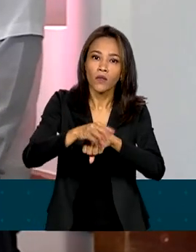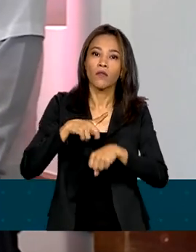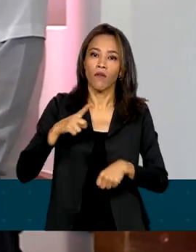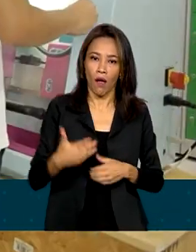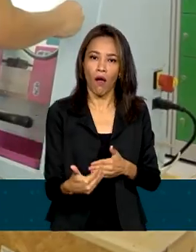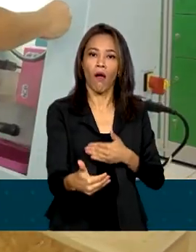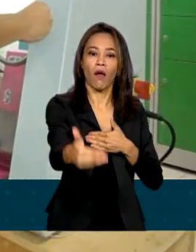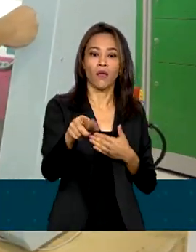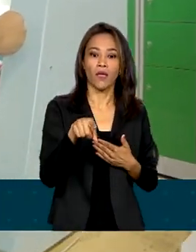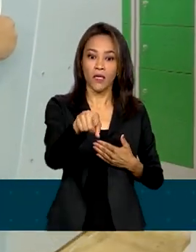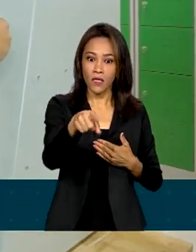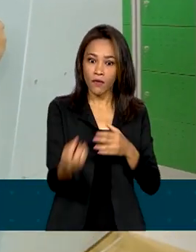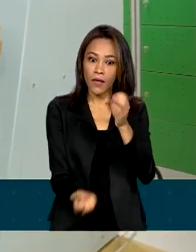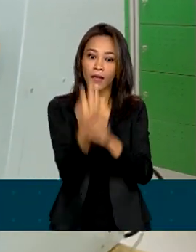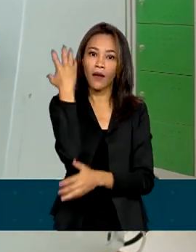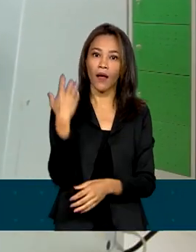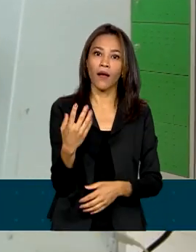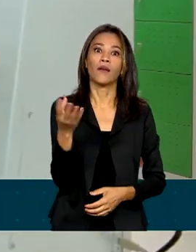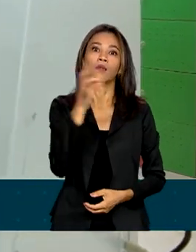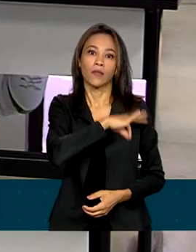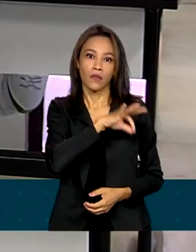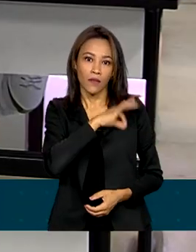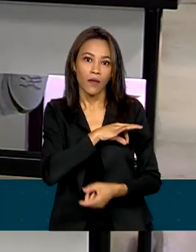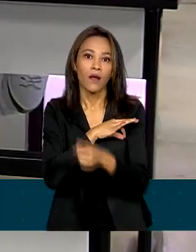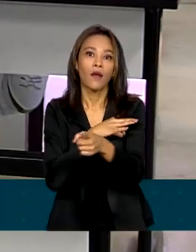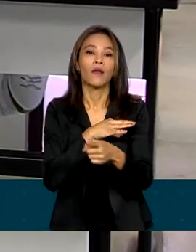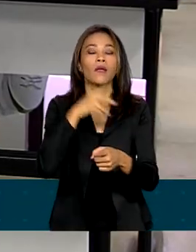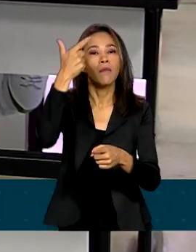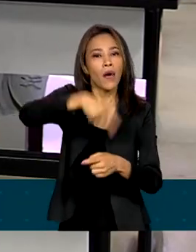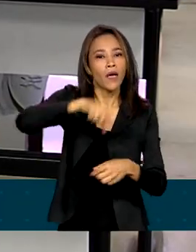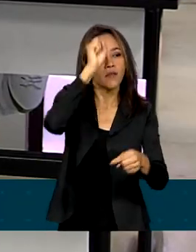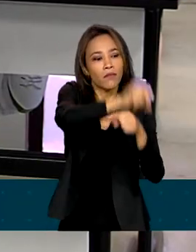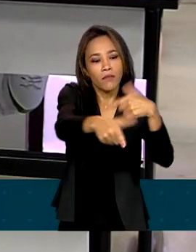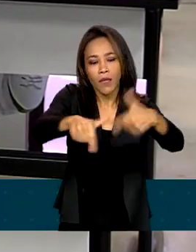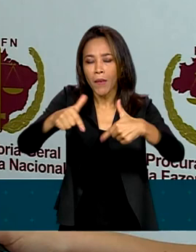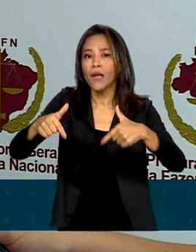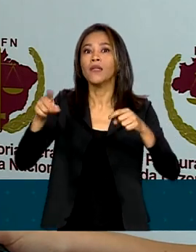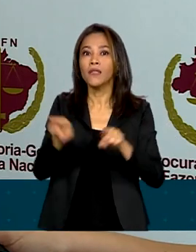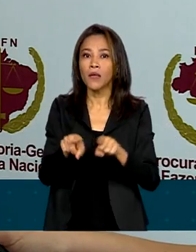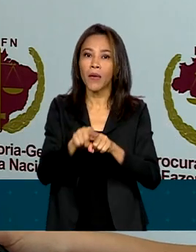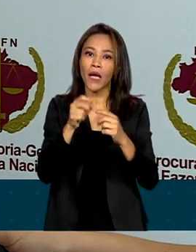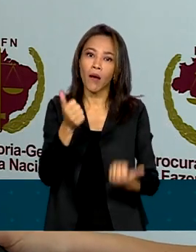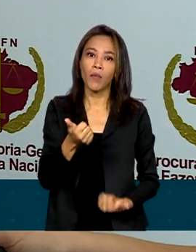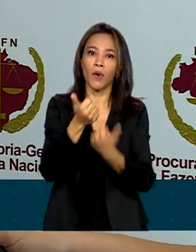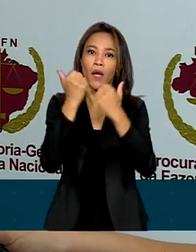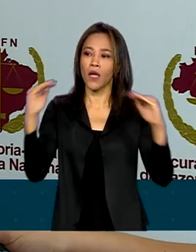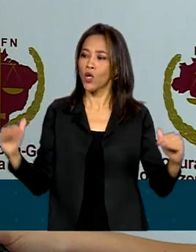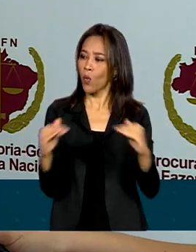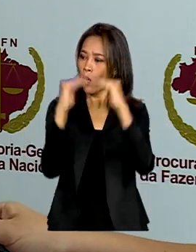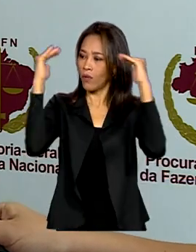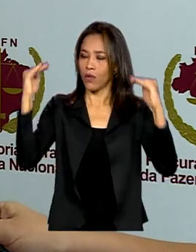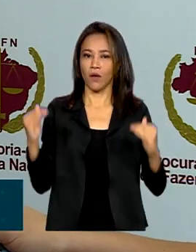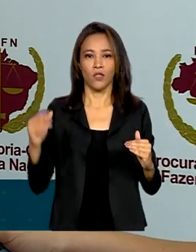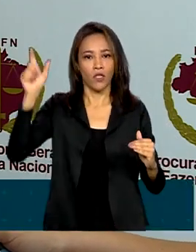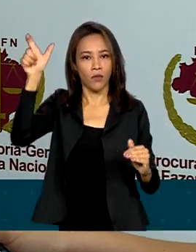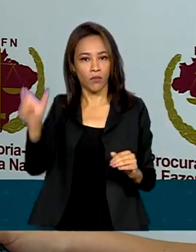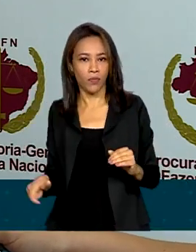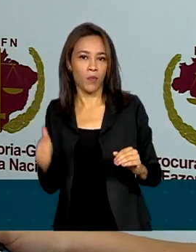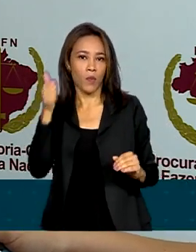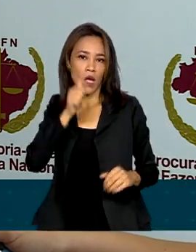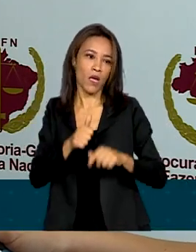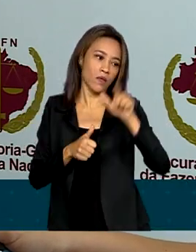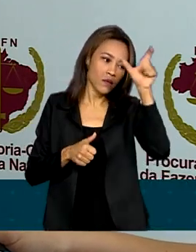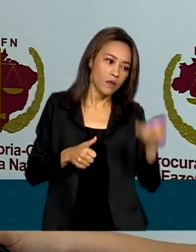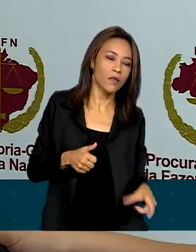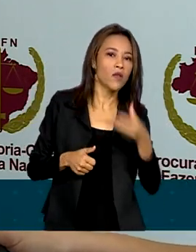de gerar mais emprego e renda, vai contribuir também para a igualdade de gênero. A partir do momento que existe um programa que se